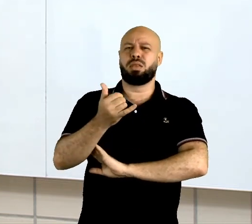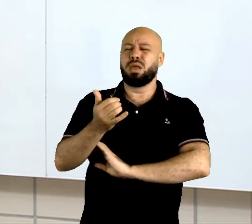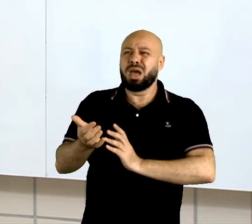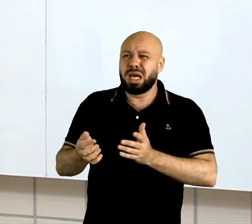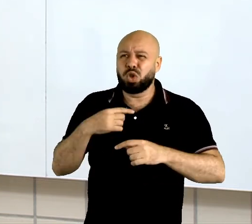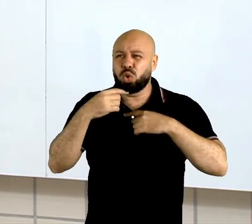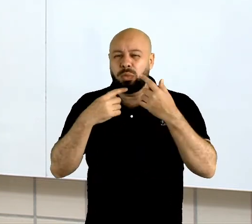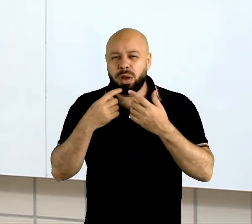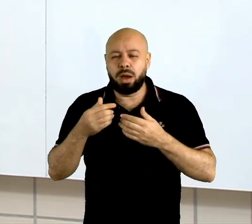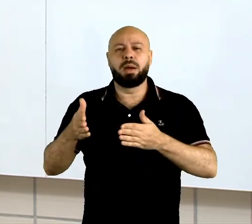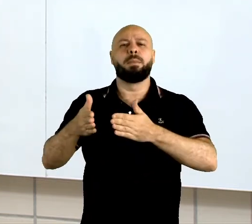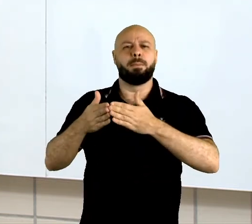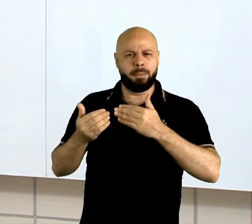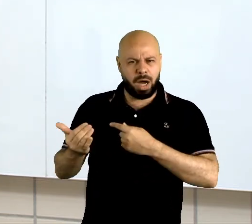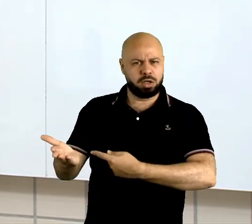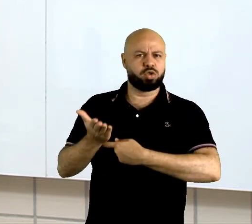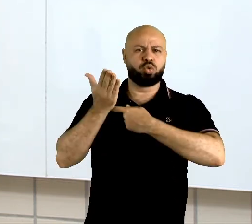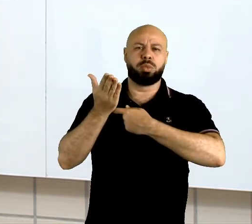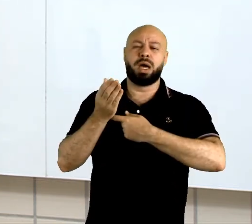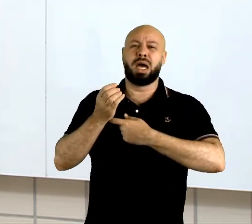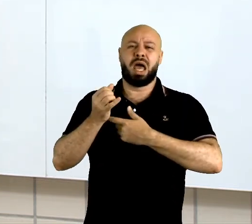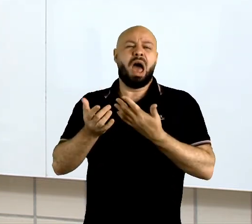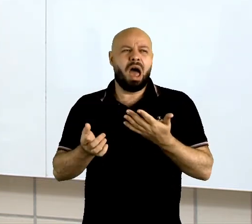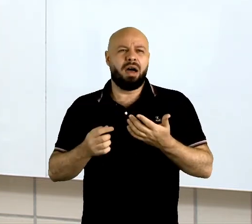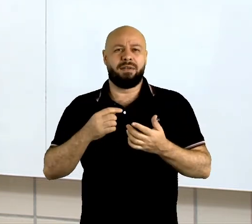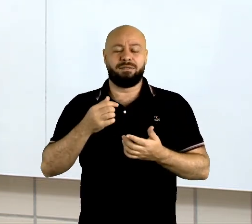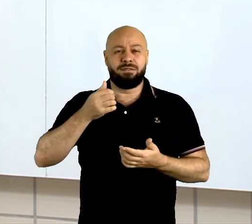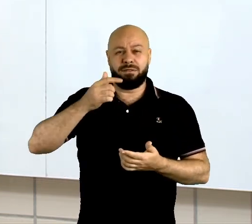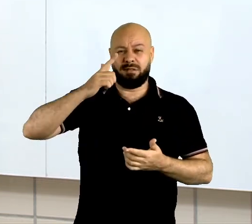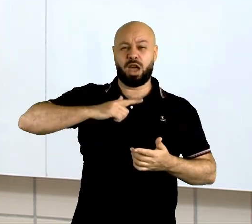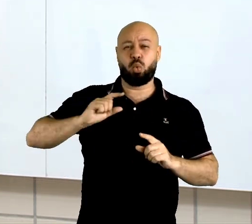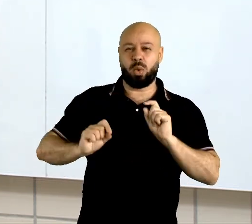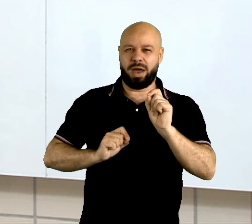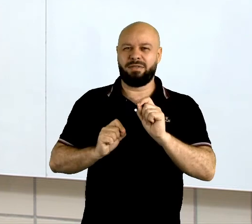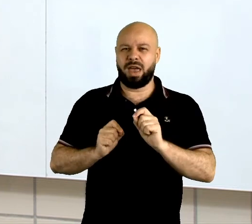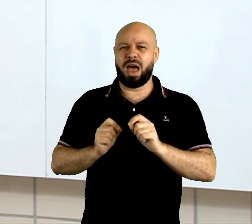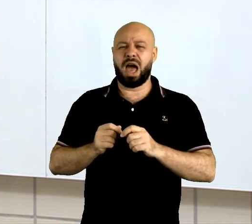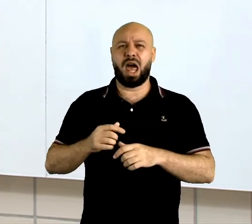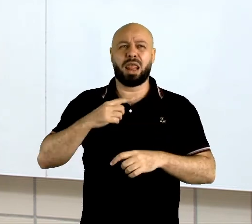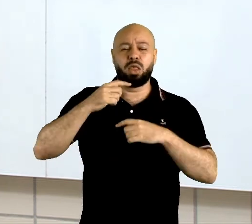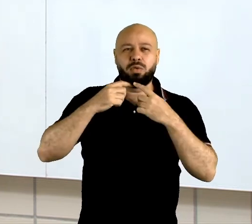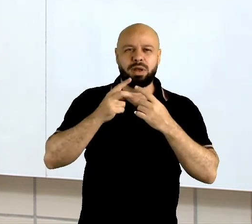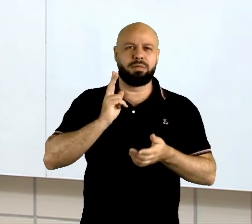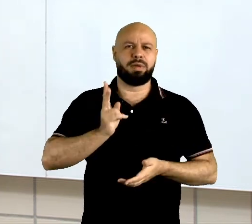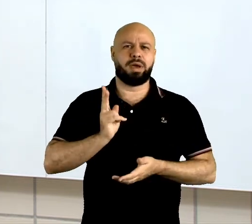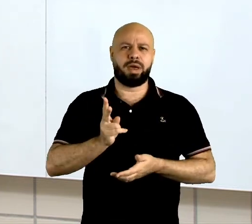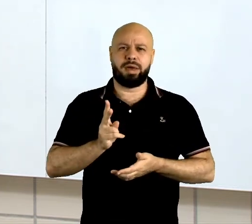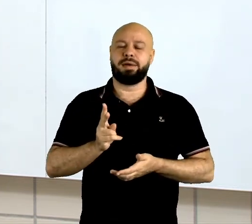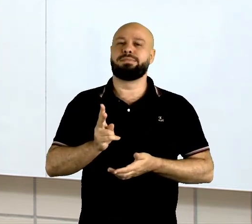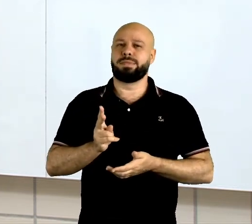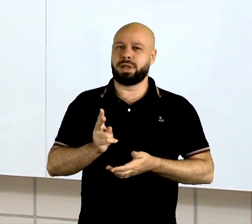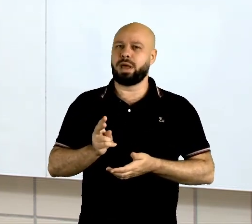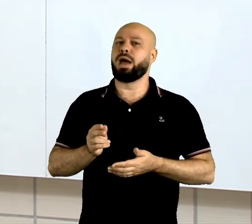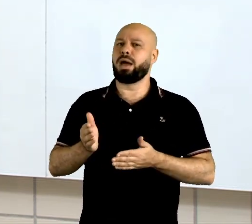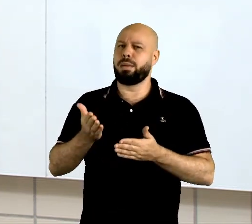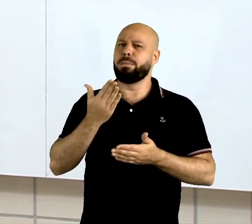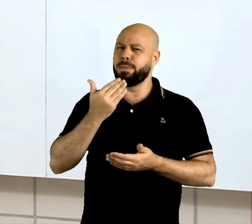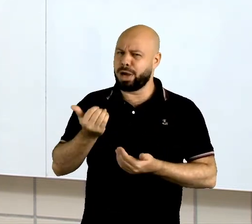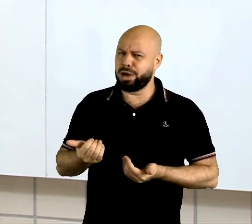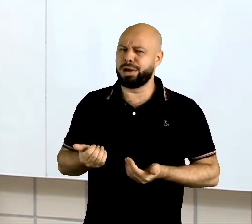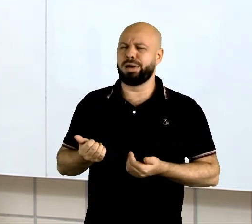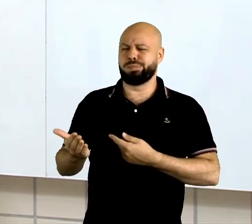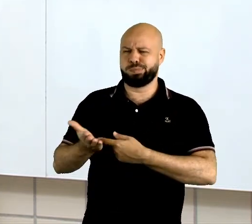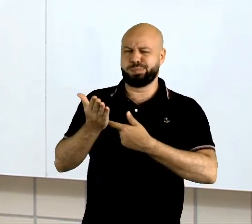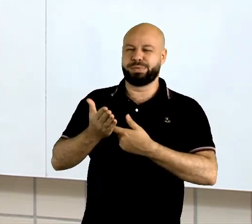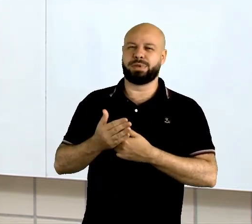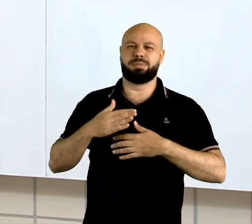ajuda. É feio você não saber de algo e não correr atrás pra poder descobrir o que é aquilo que você não sabe, né? Então, ó, foi um